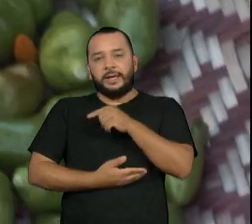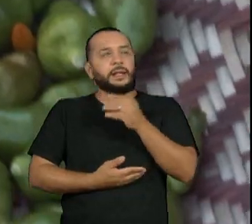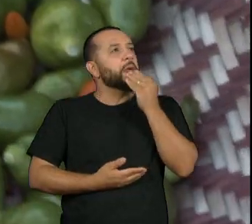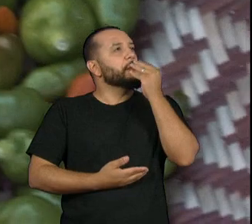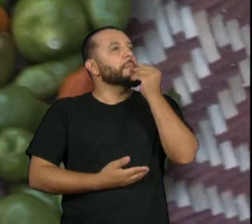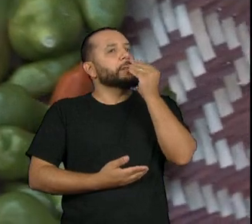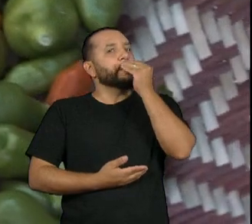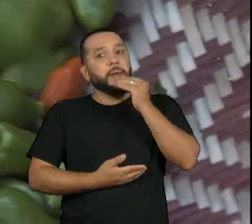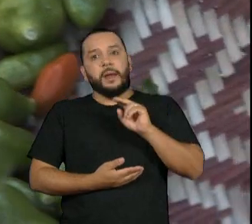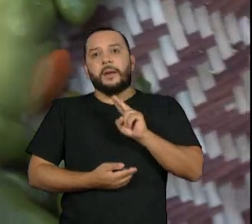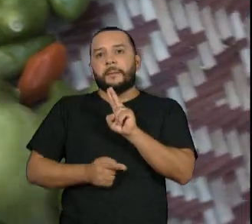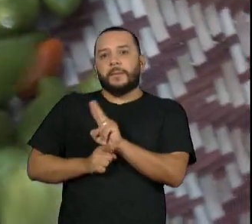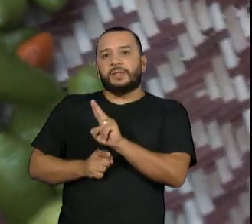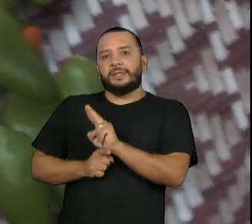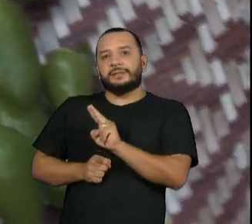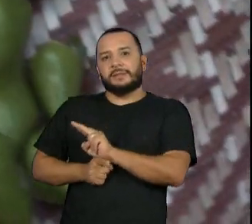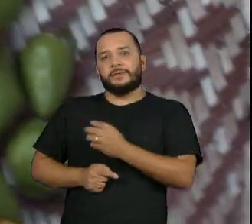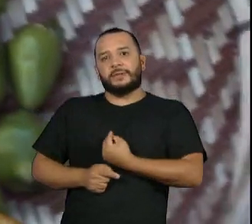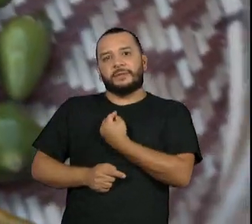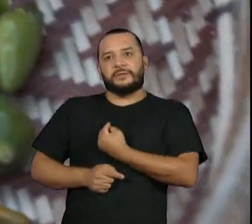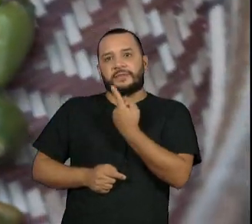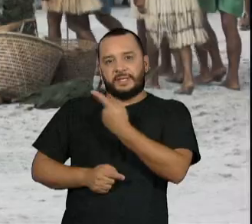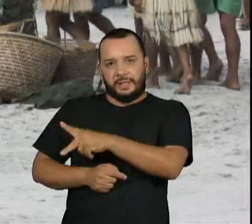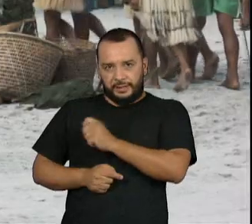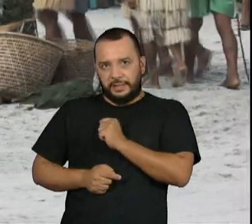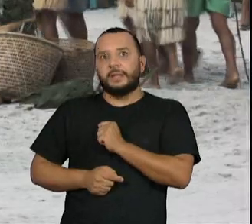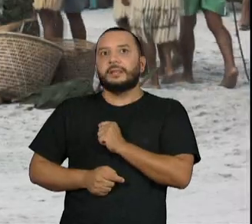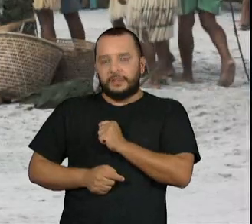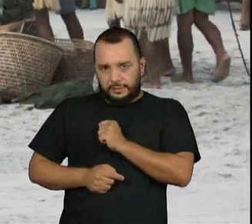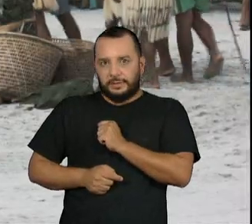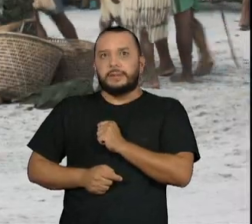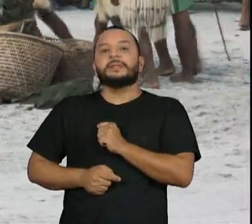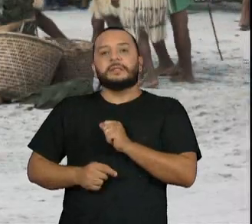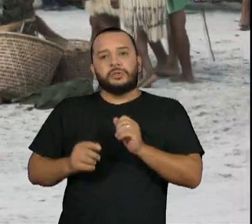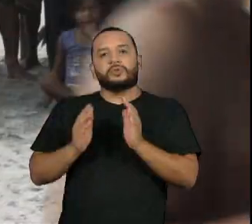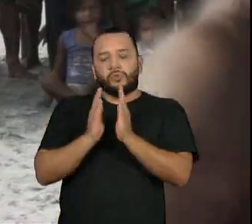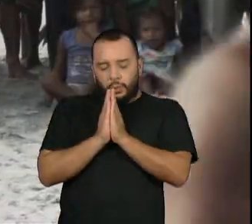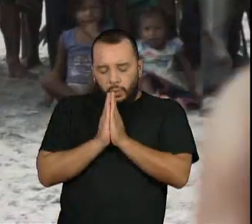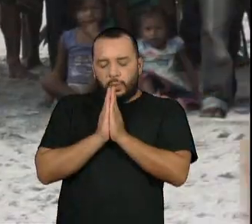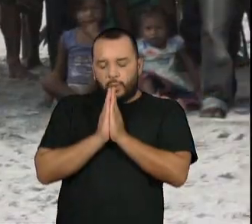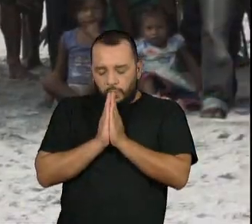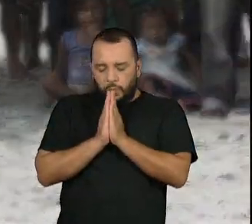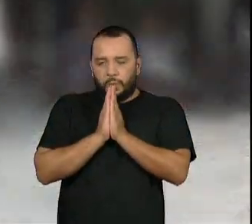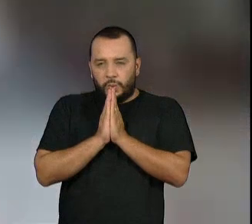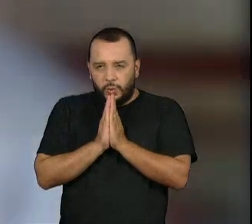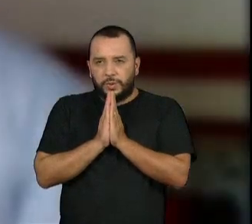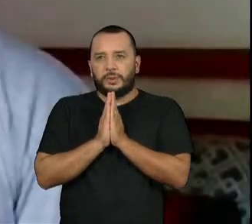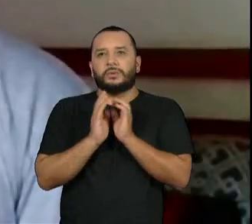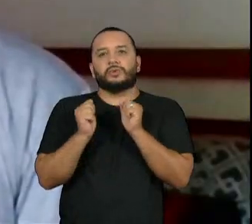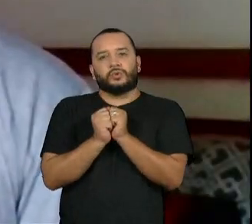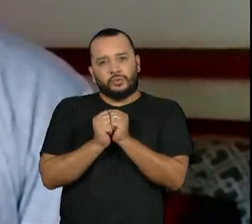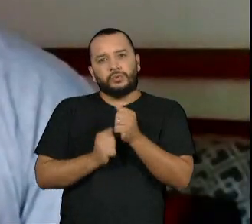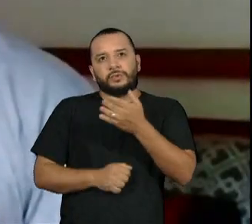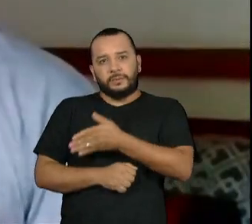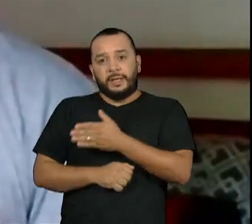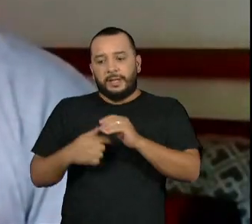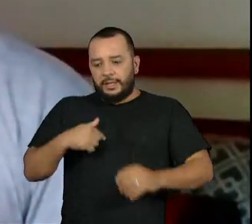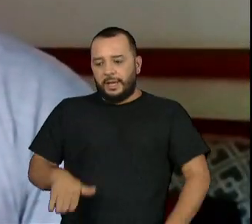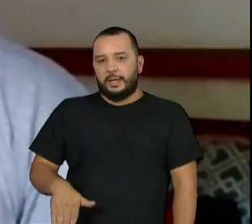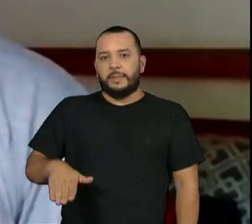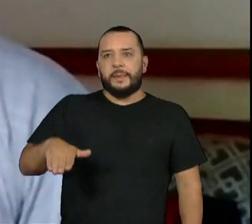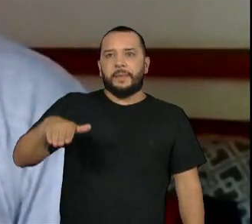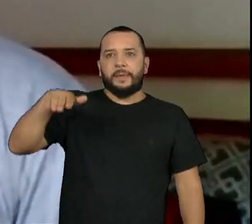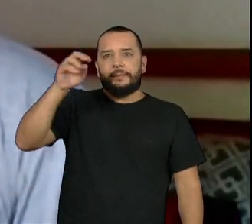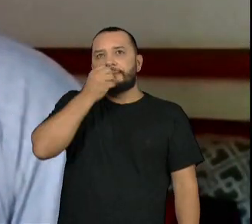dele. Sempre com acompanhamento de rezas, orações, e para ir crescendo bem